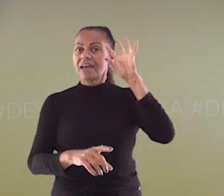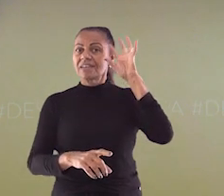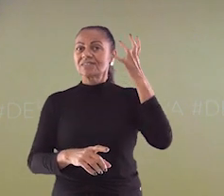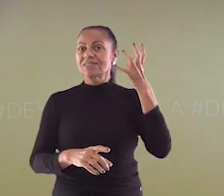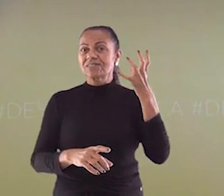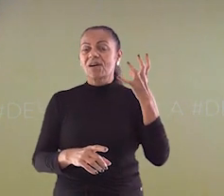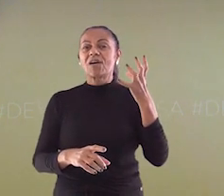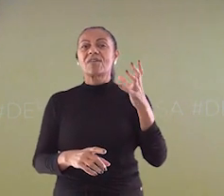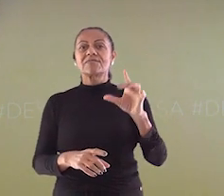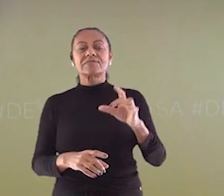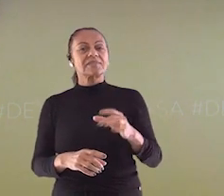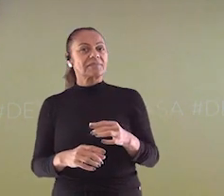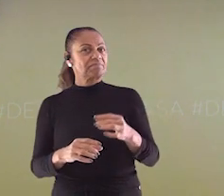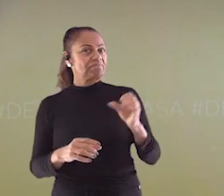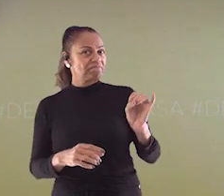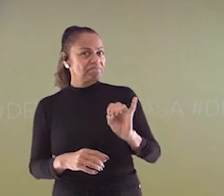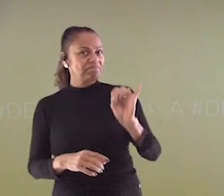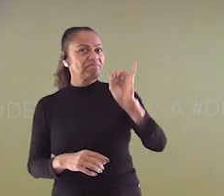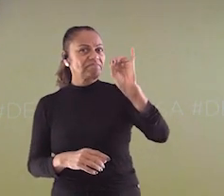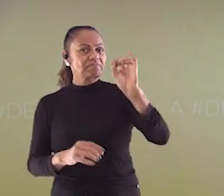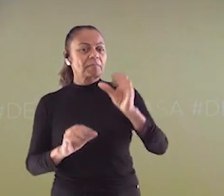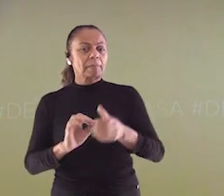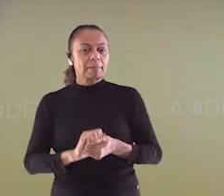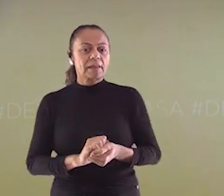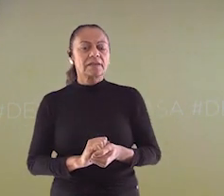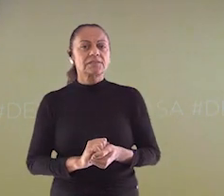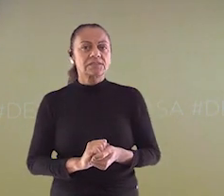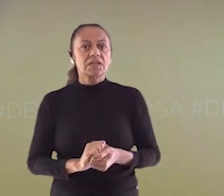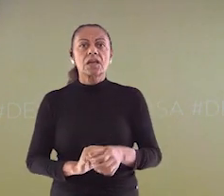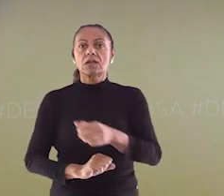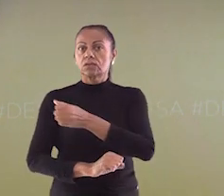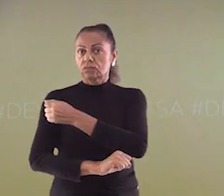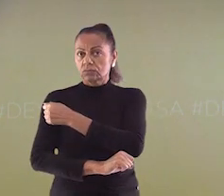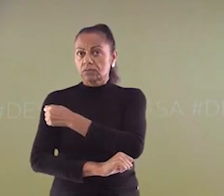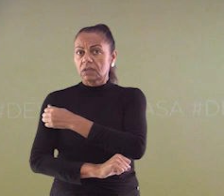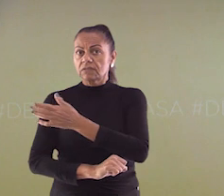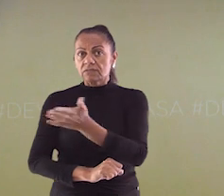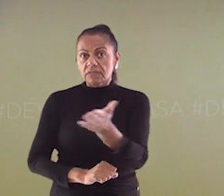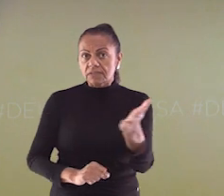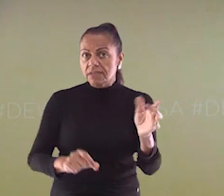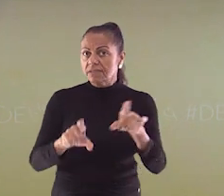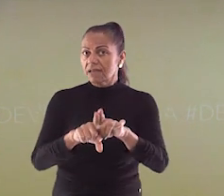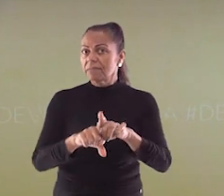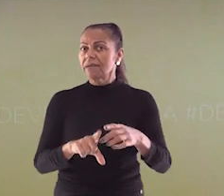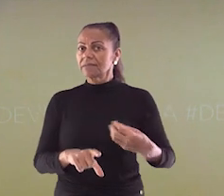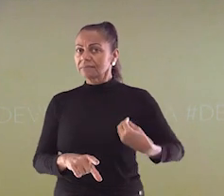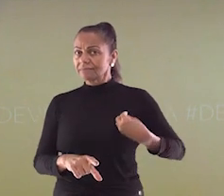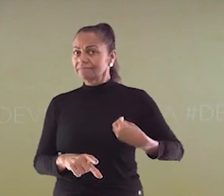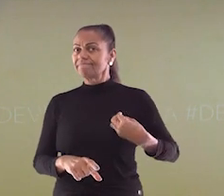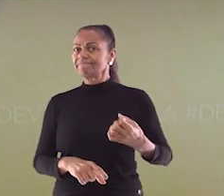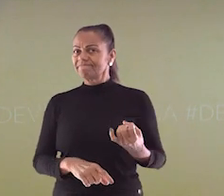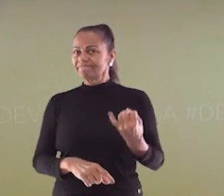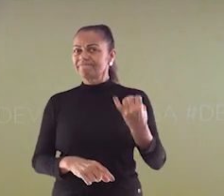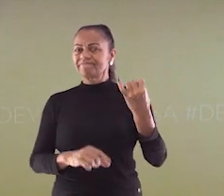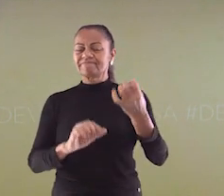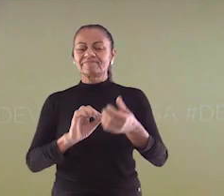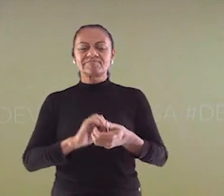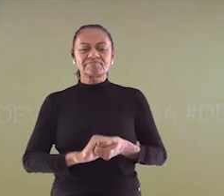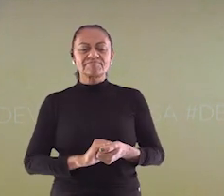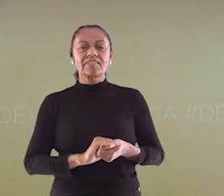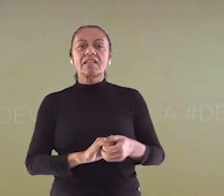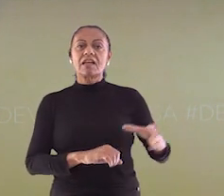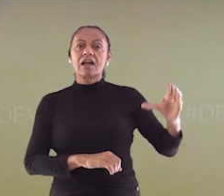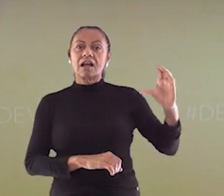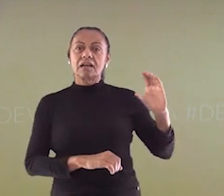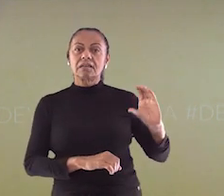Então, estudantes, se puderem e quando puderem, participem. Por fim, temos a letra C,